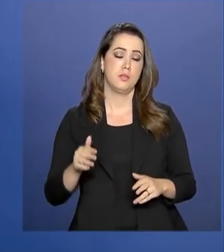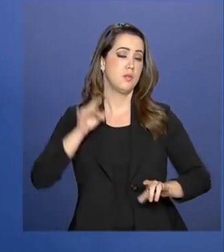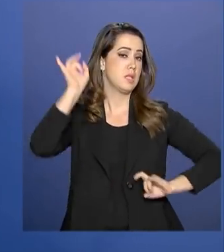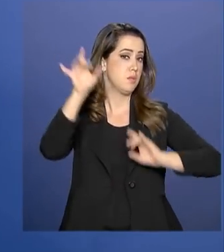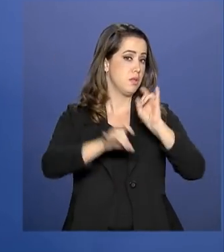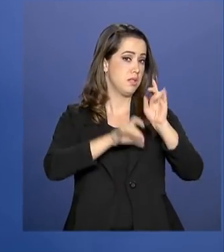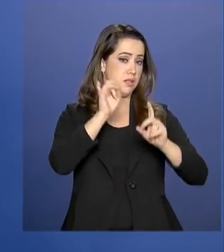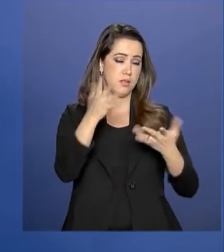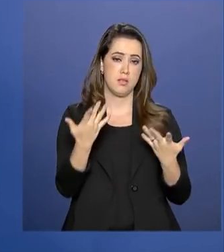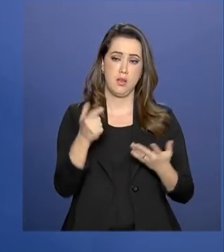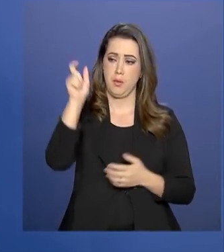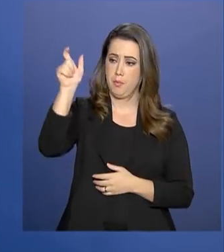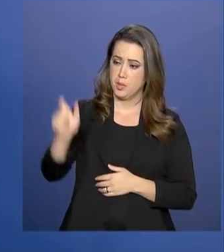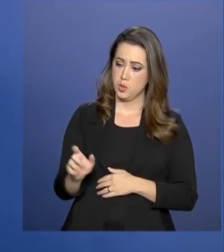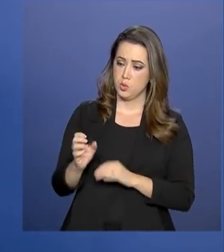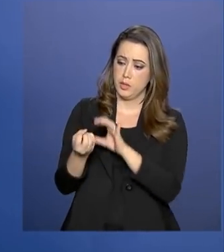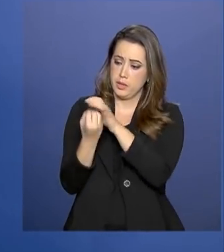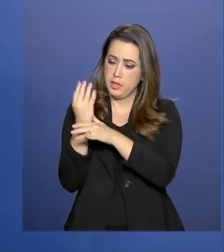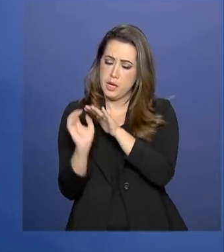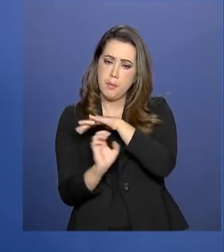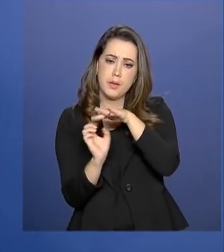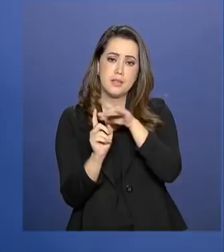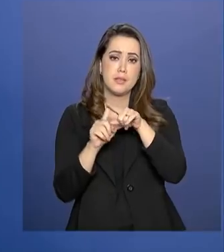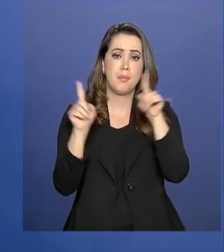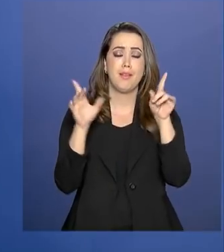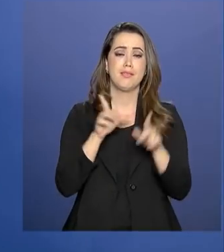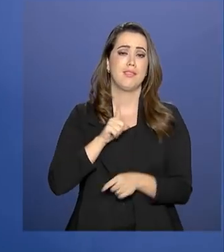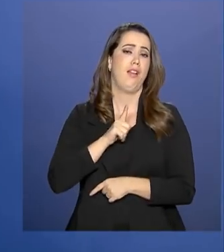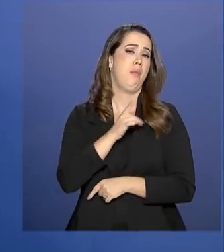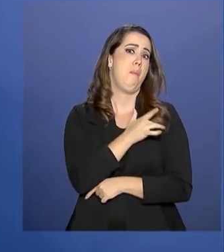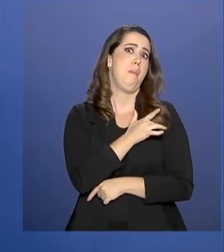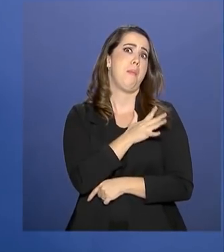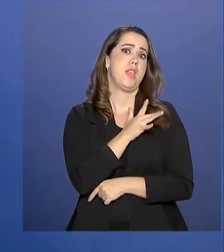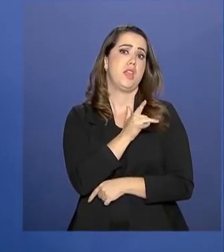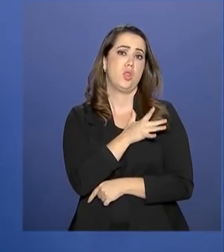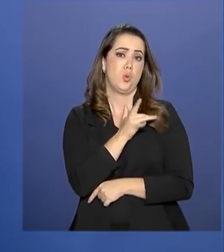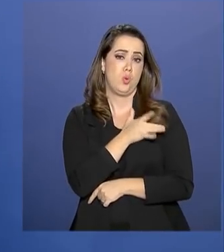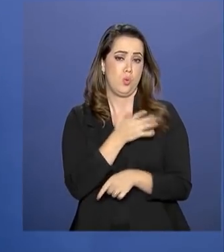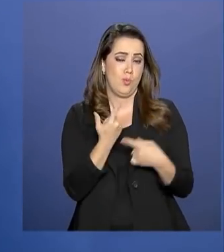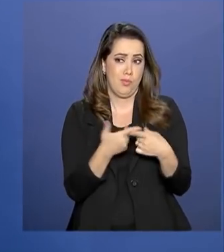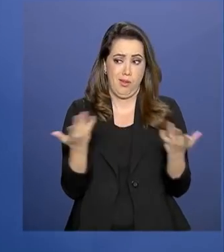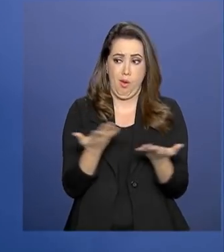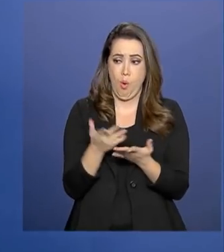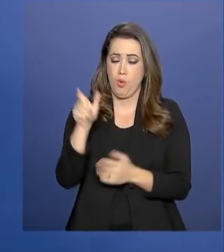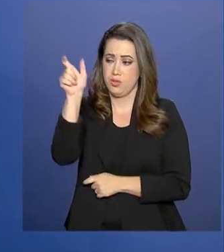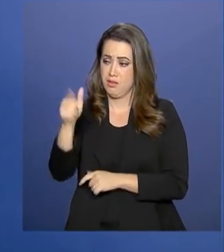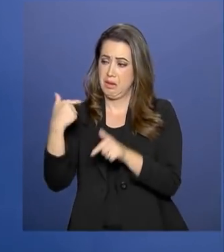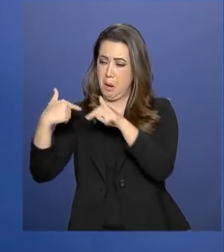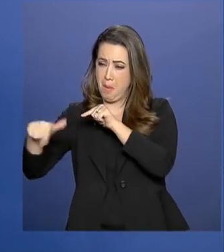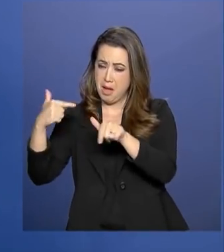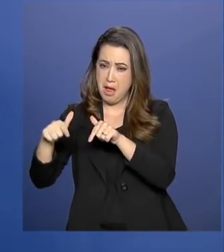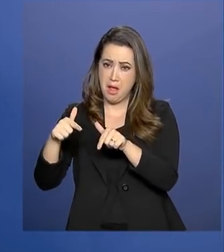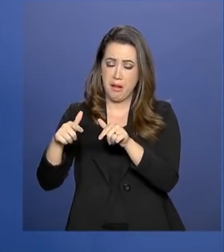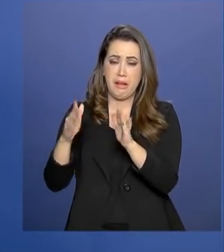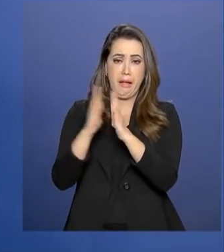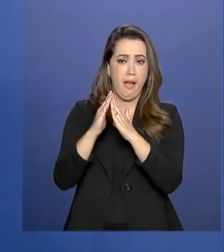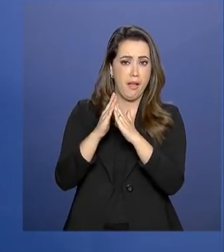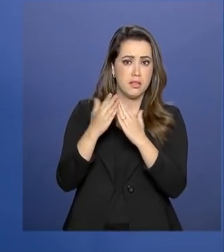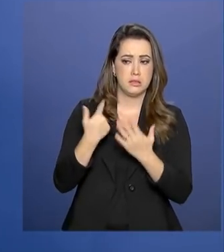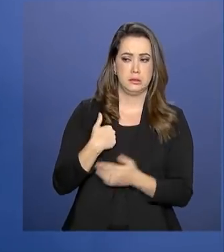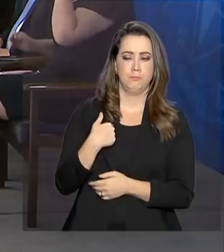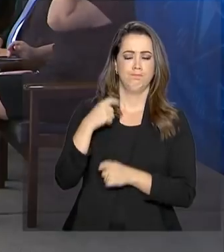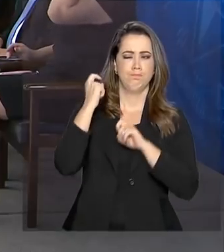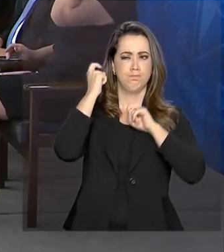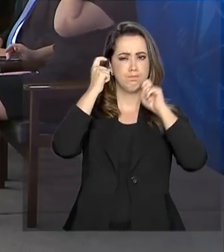aquele empreendedor, aquele que quer empregar, mas tem medo. Hoje em dia, para você botar uma pessoa para trabalhar particular na tua casa, você